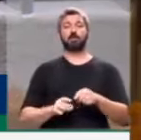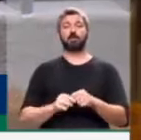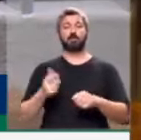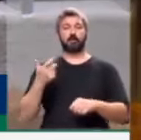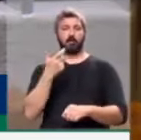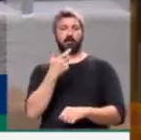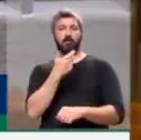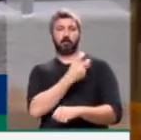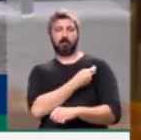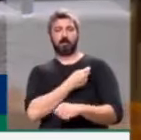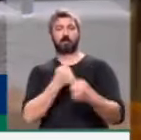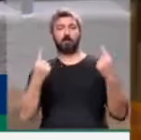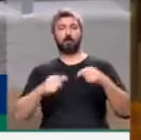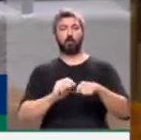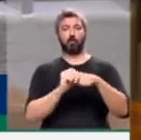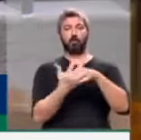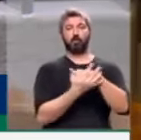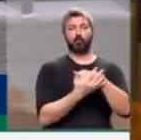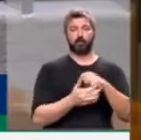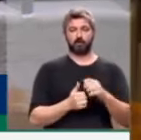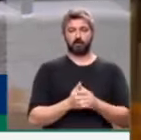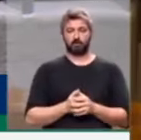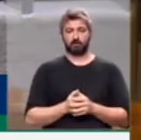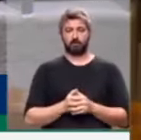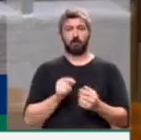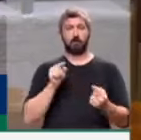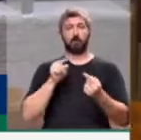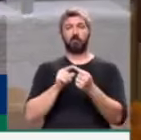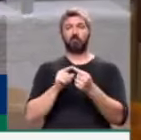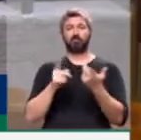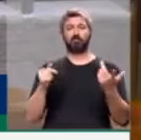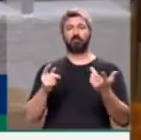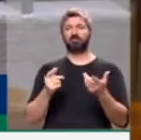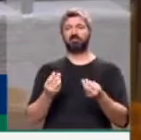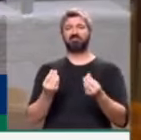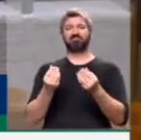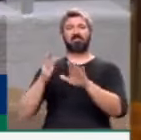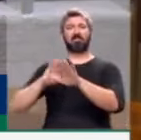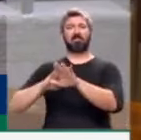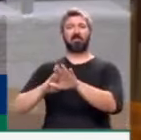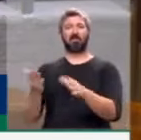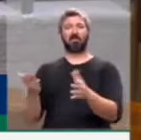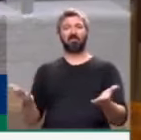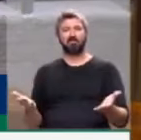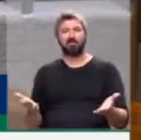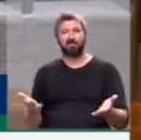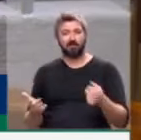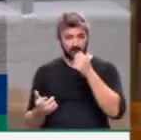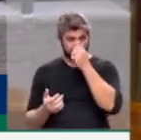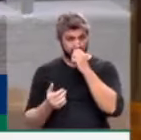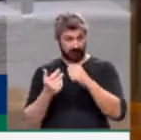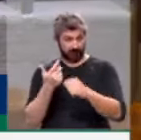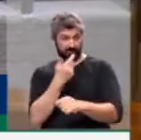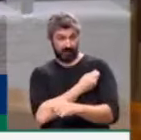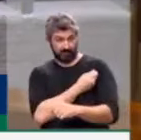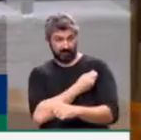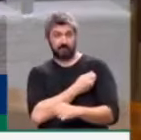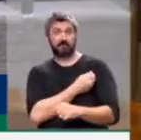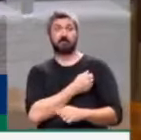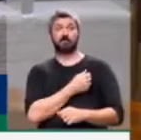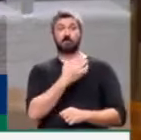à vacina contra o Covid-19. Por um motivo torpe, ideológico, essa vacina que viria para cá,